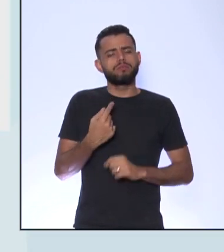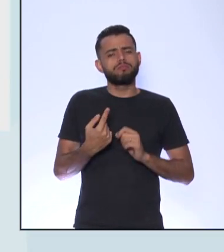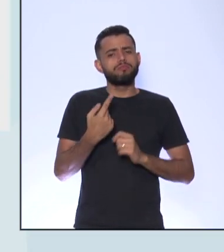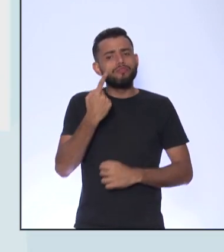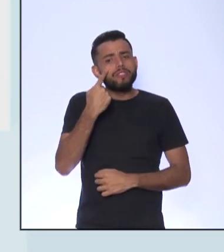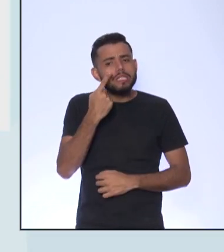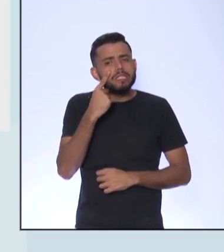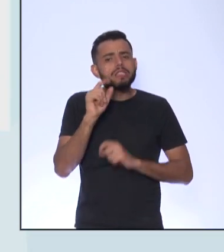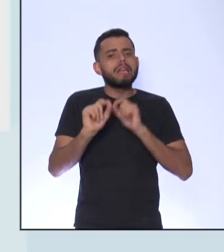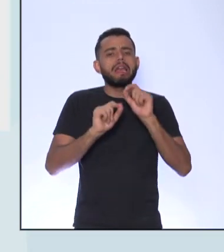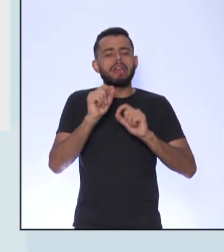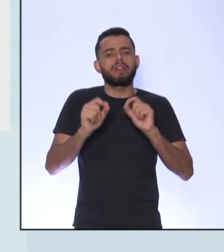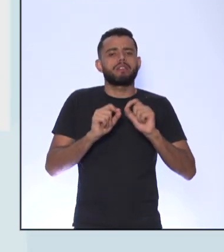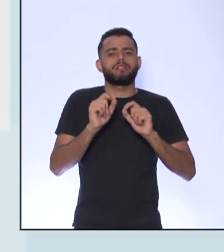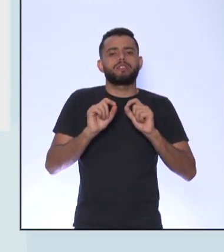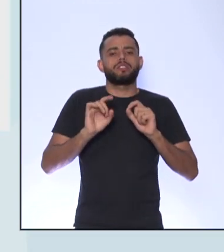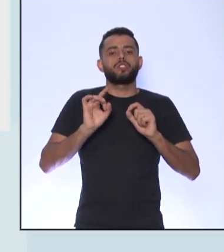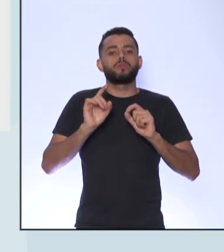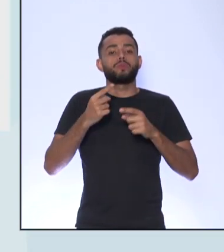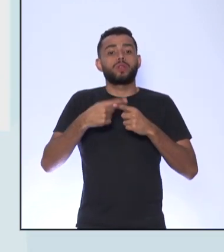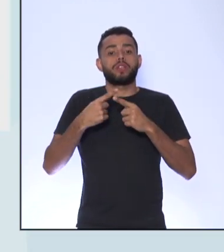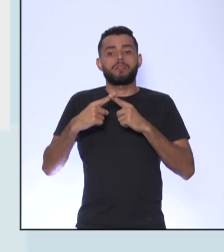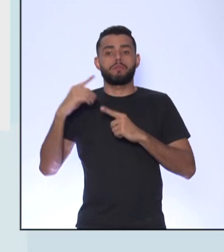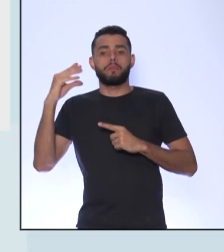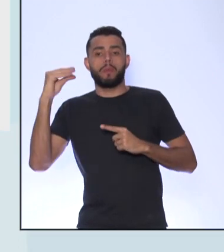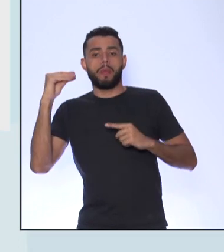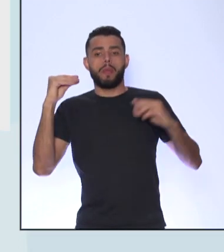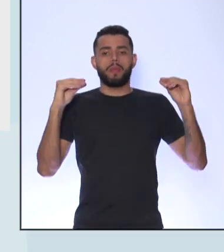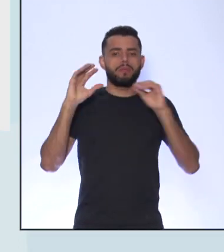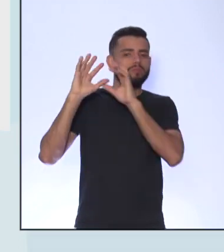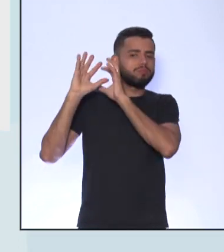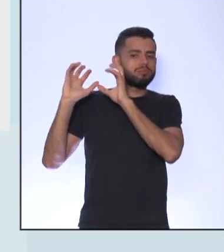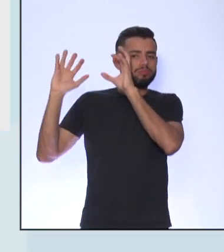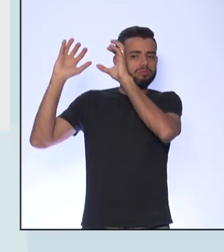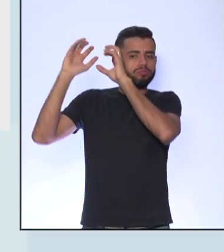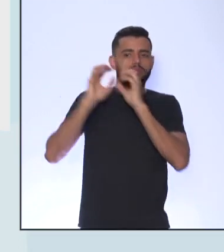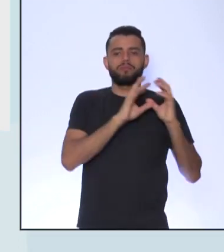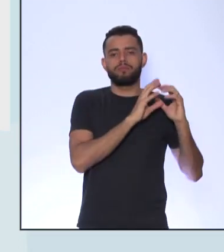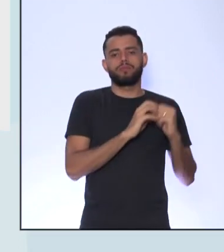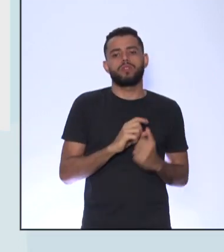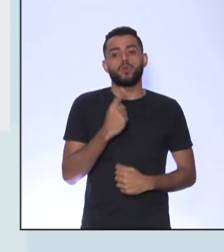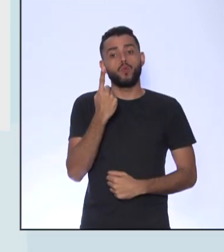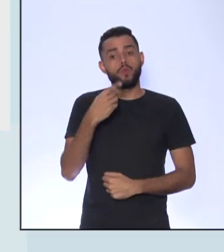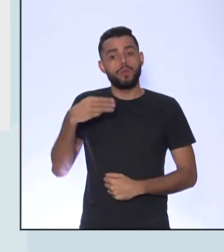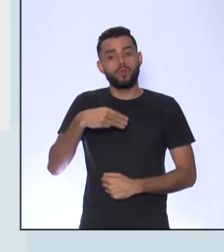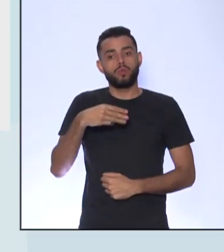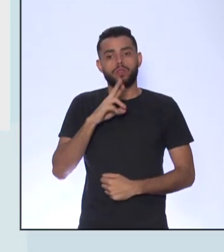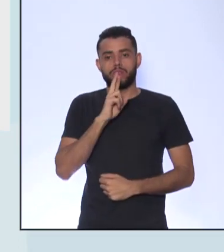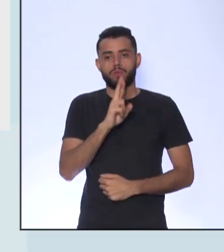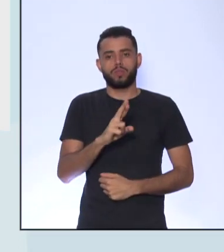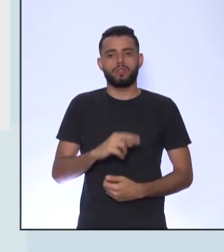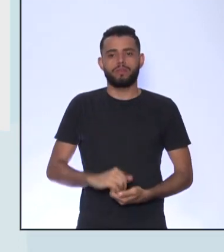personagens Apenas com as falas Tá bom Um minutinho Para responder isso Tá no chat